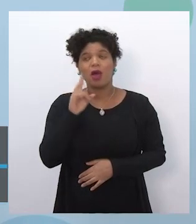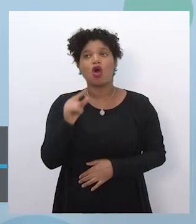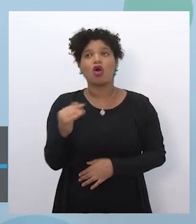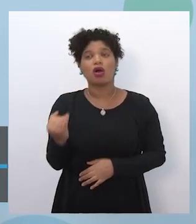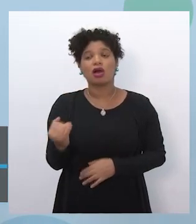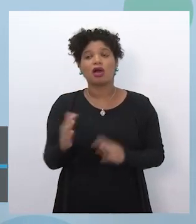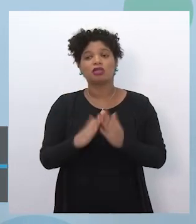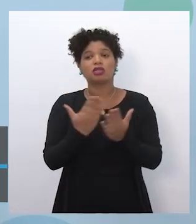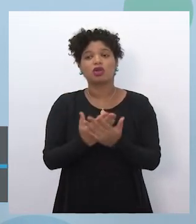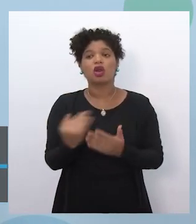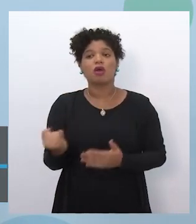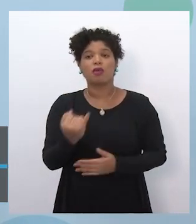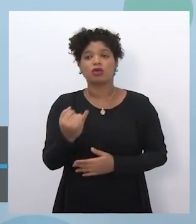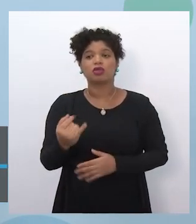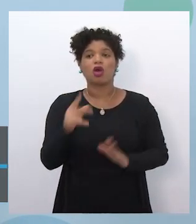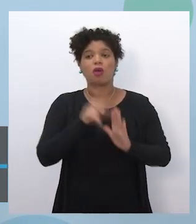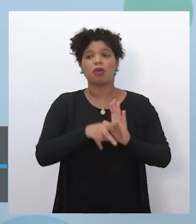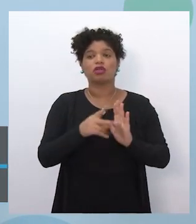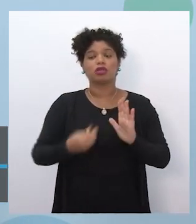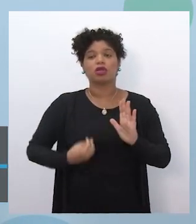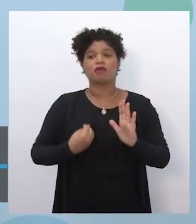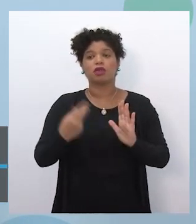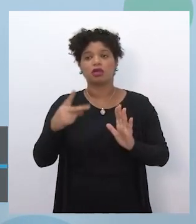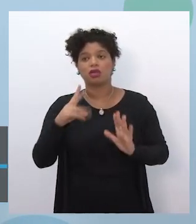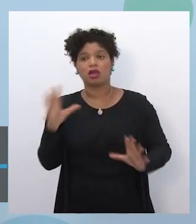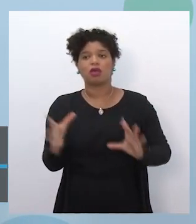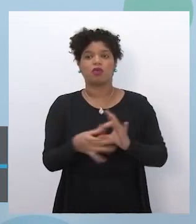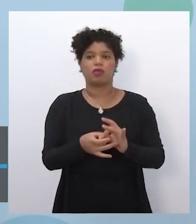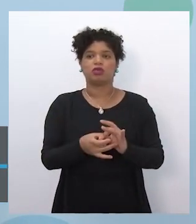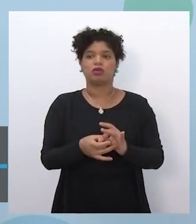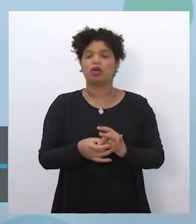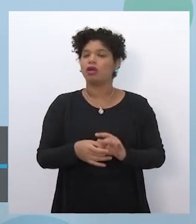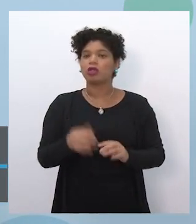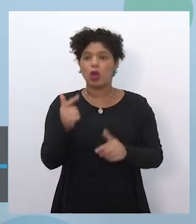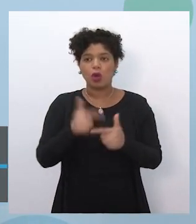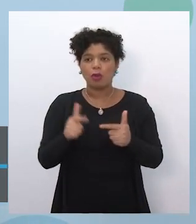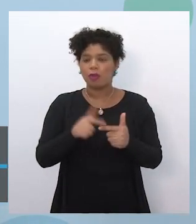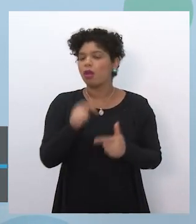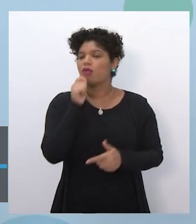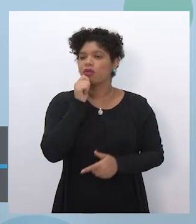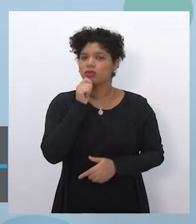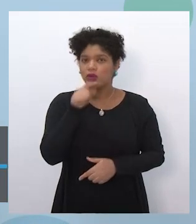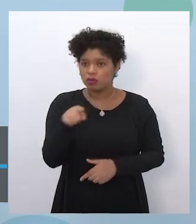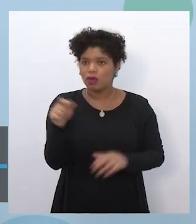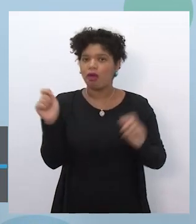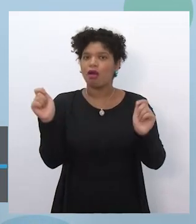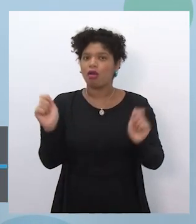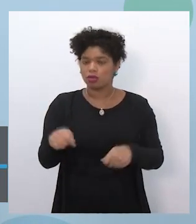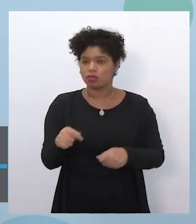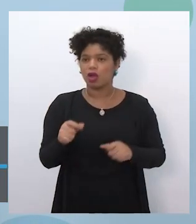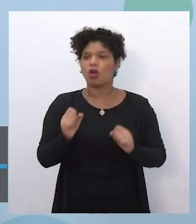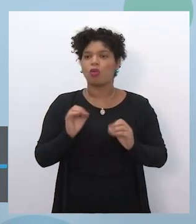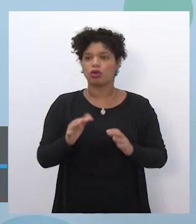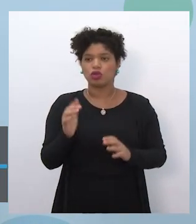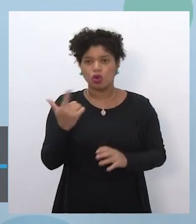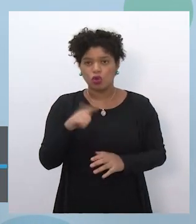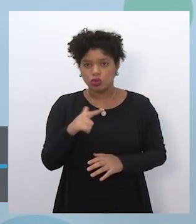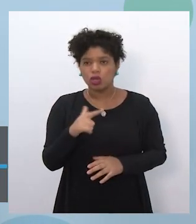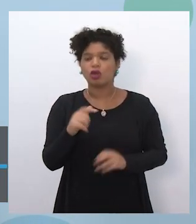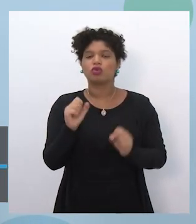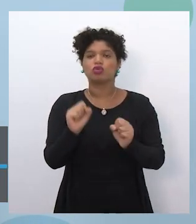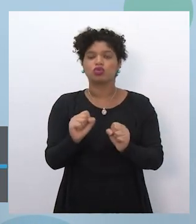tem com o projeto de vida desse estudante. Então, não tem problema nenhum, você pode atuar como professor